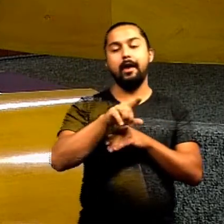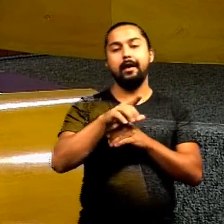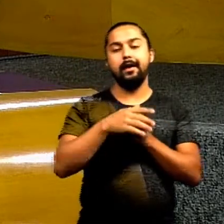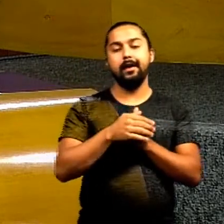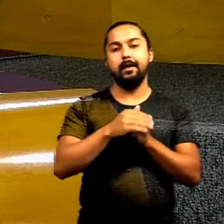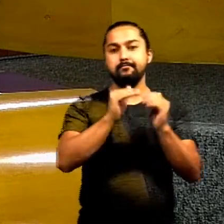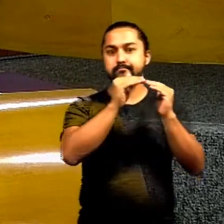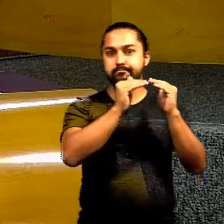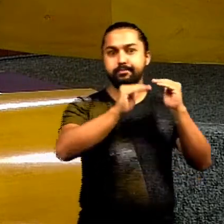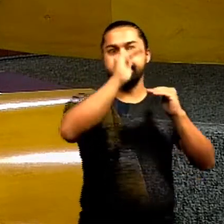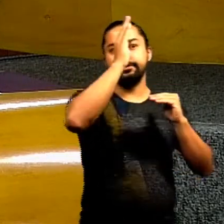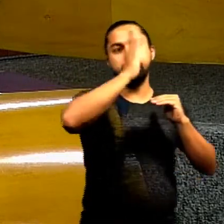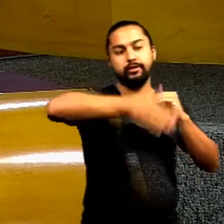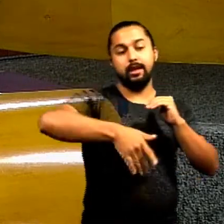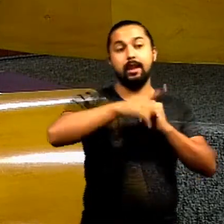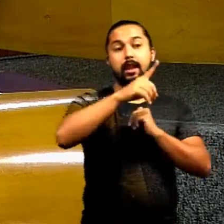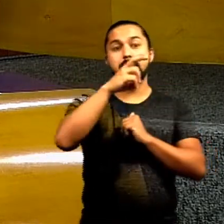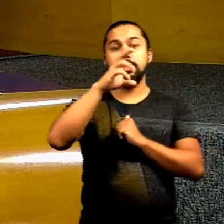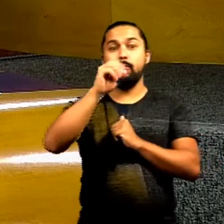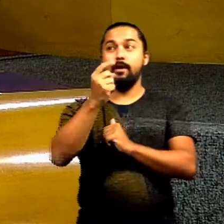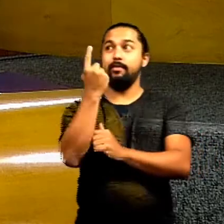nosso tem 50 anos que foi feito.